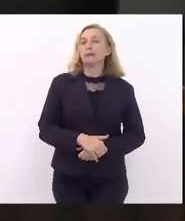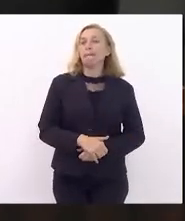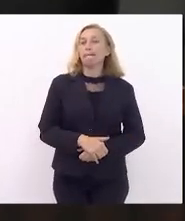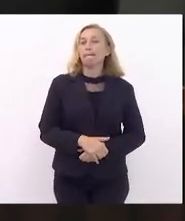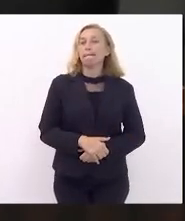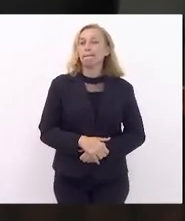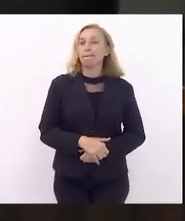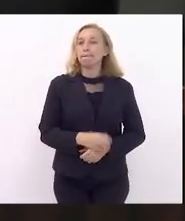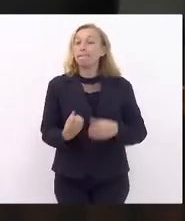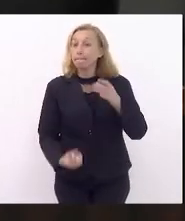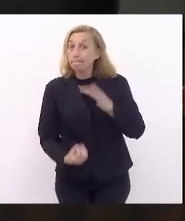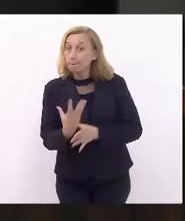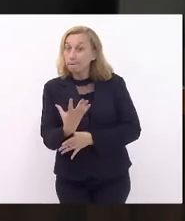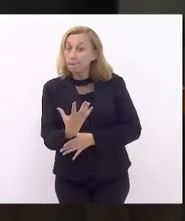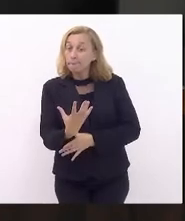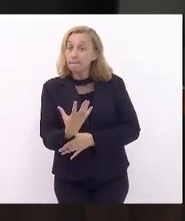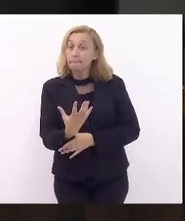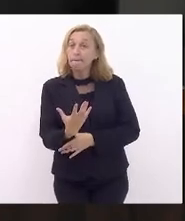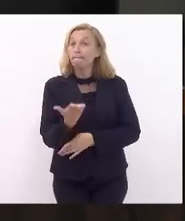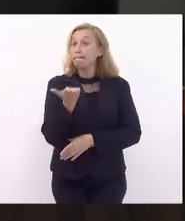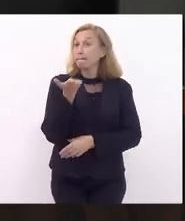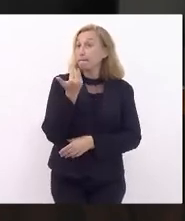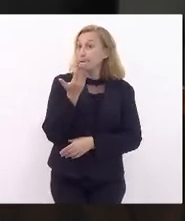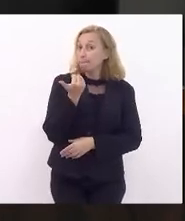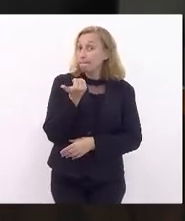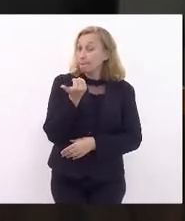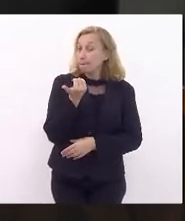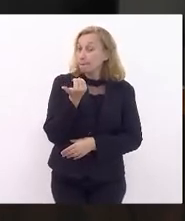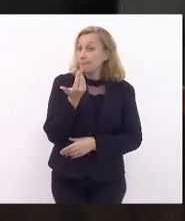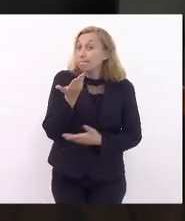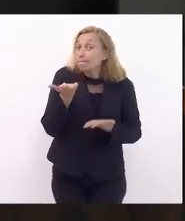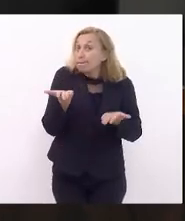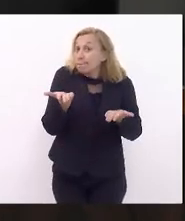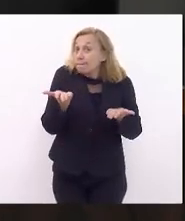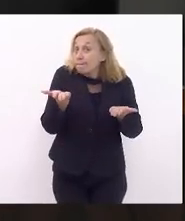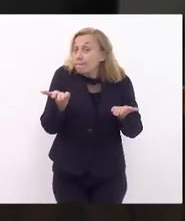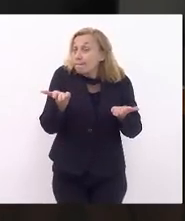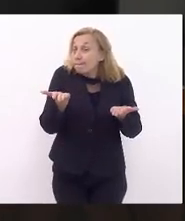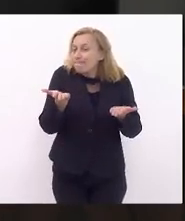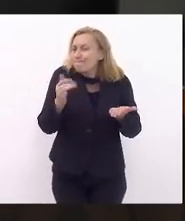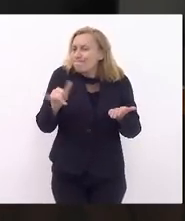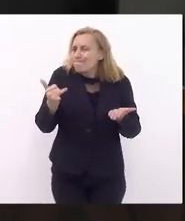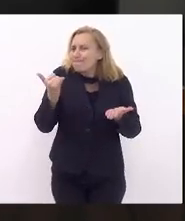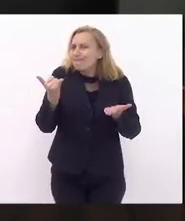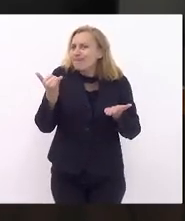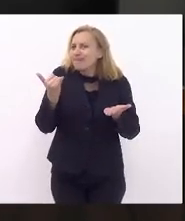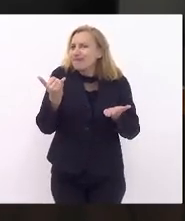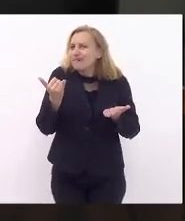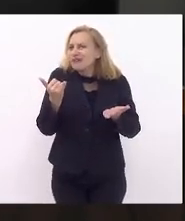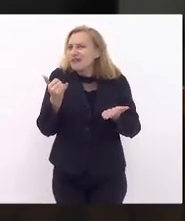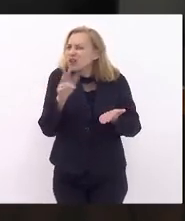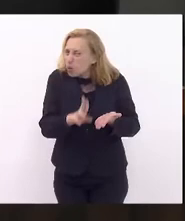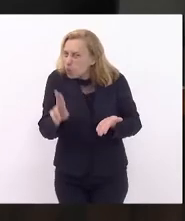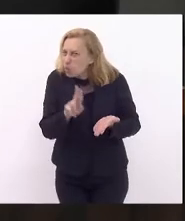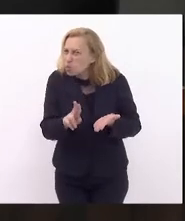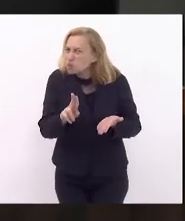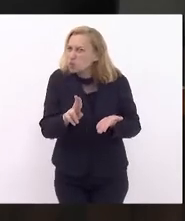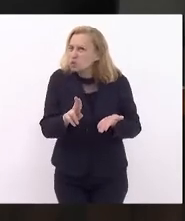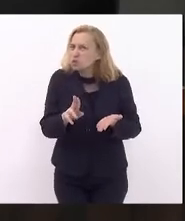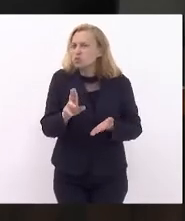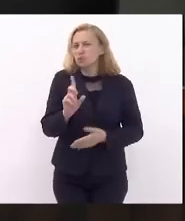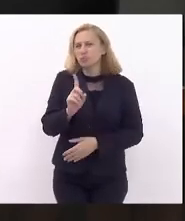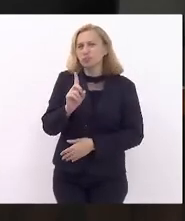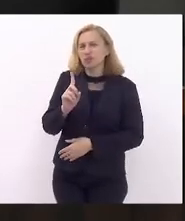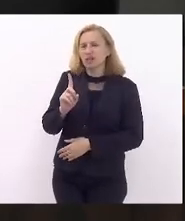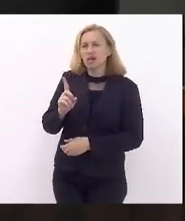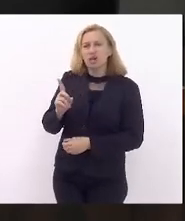para produzir inclusive o próprio alimento. E aí, é uma inflação, não é de consumo, Luiz. Você tem esse situário para aumentar